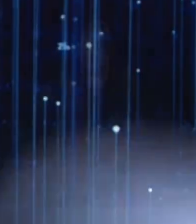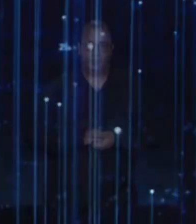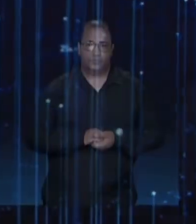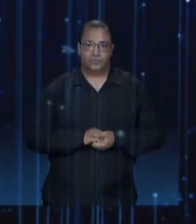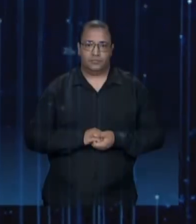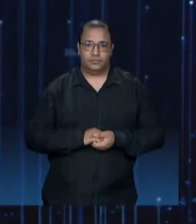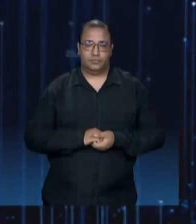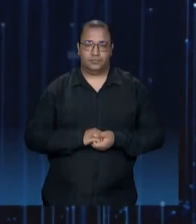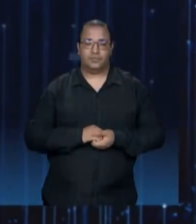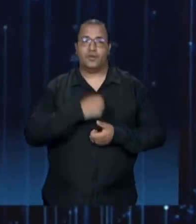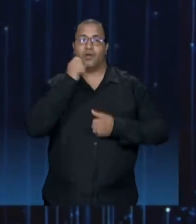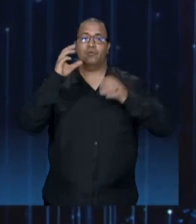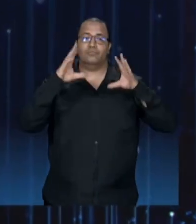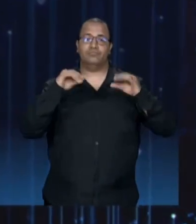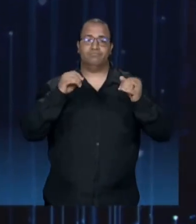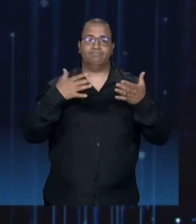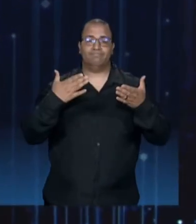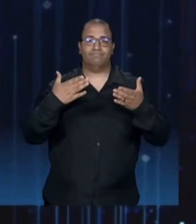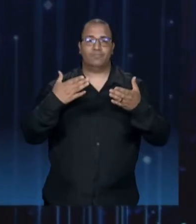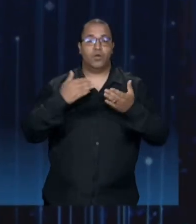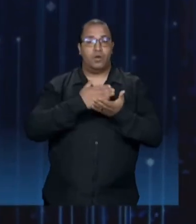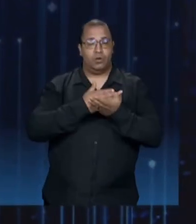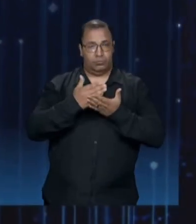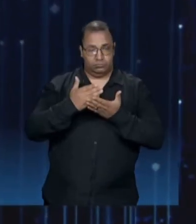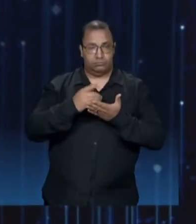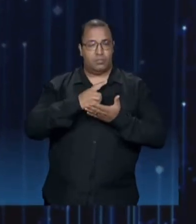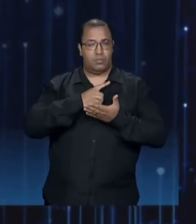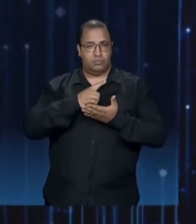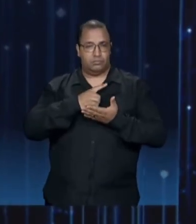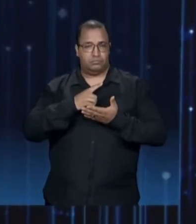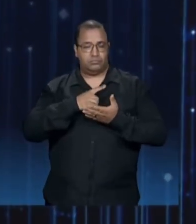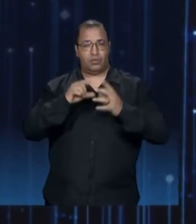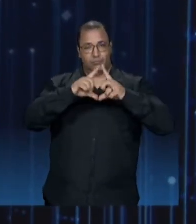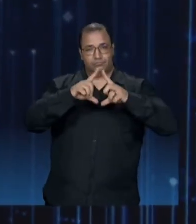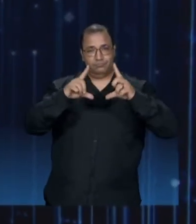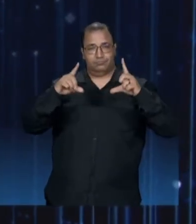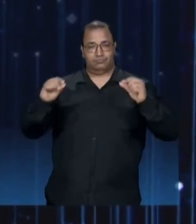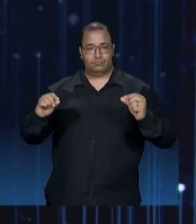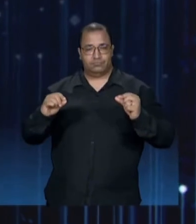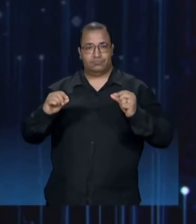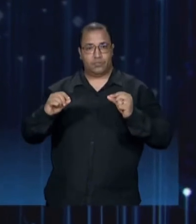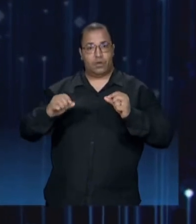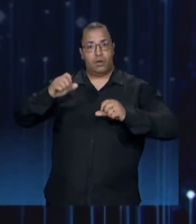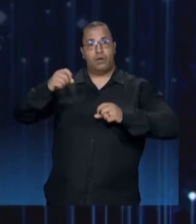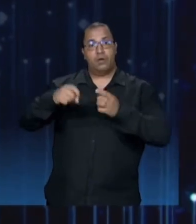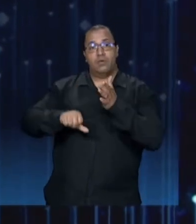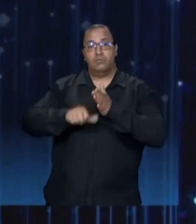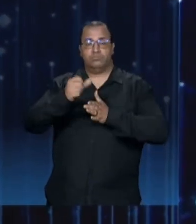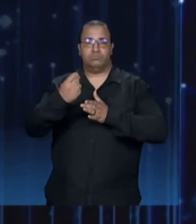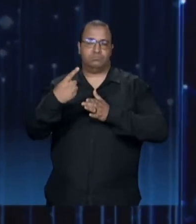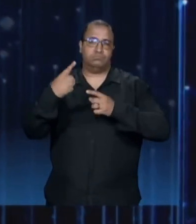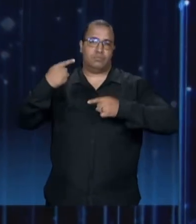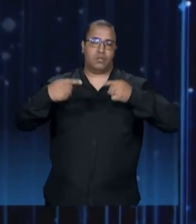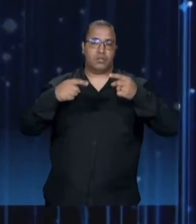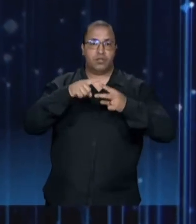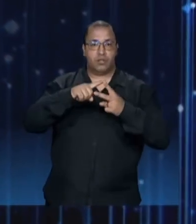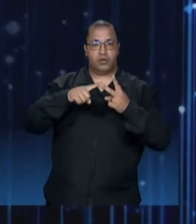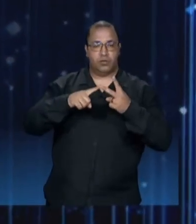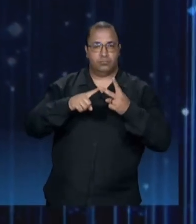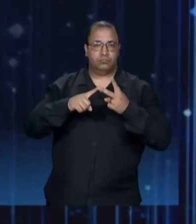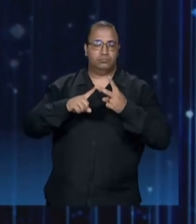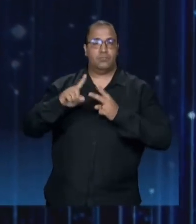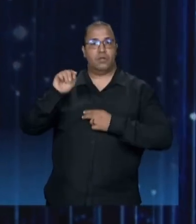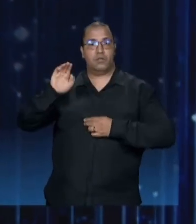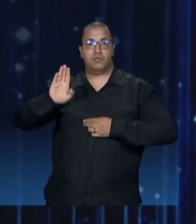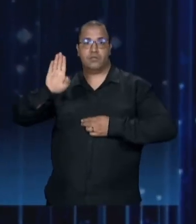Boa noite, como manda a tradição, a Band mais uma vez faz o primeiro debate do segundo turno na eleição